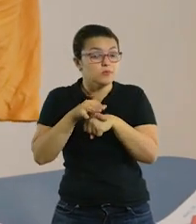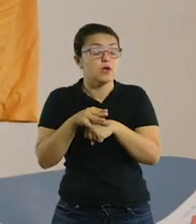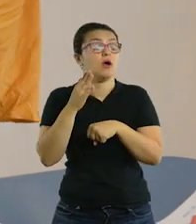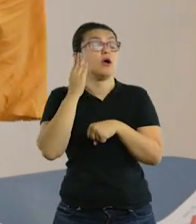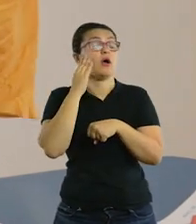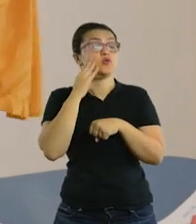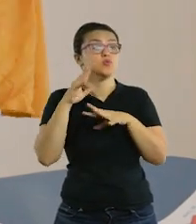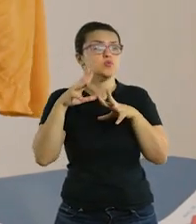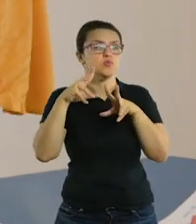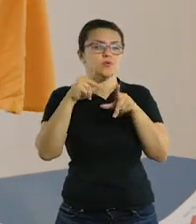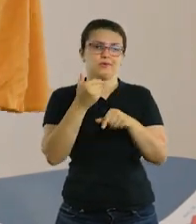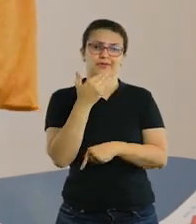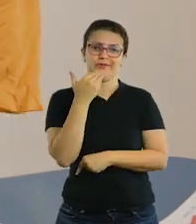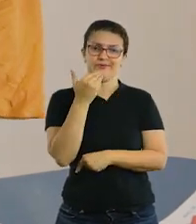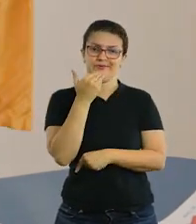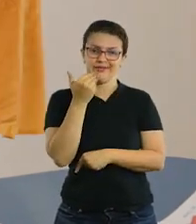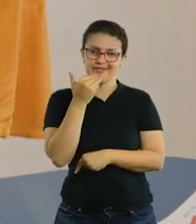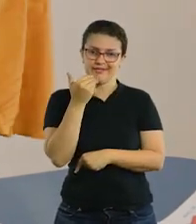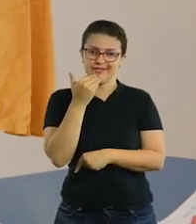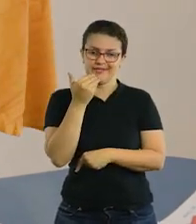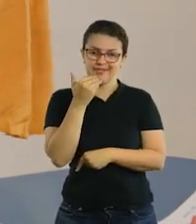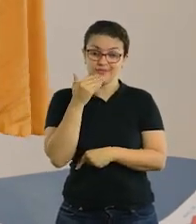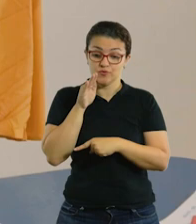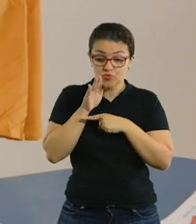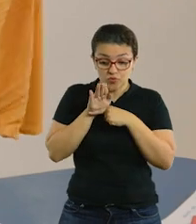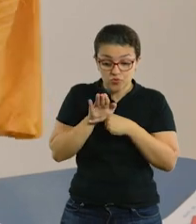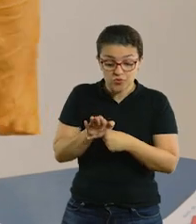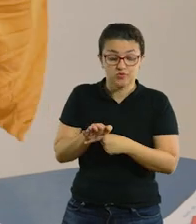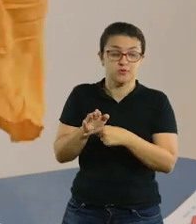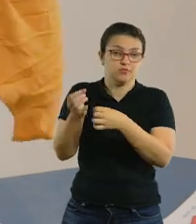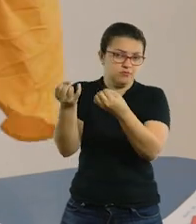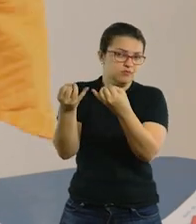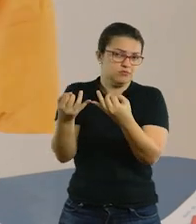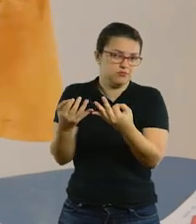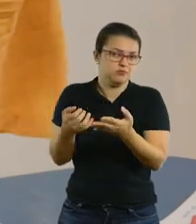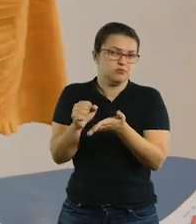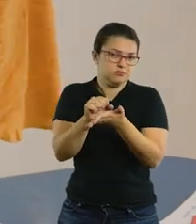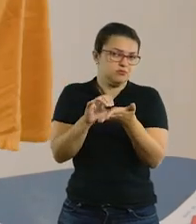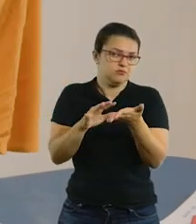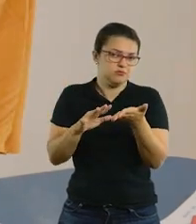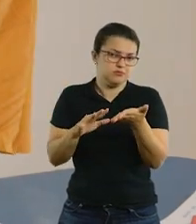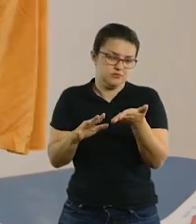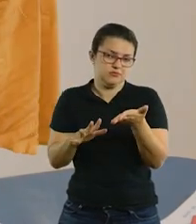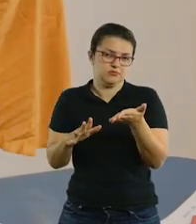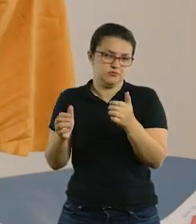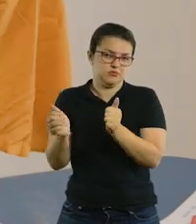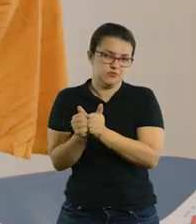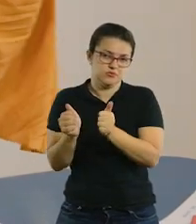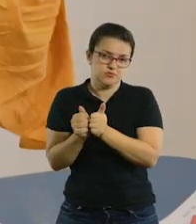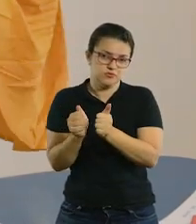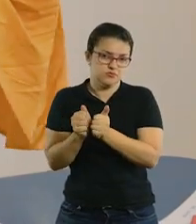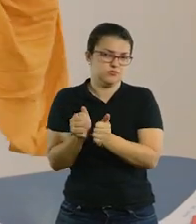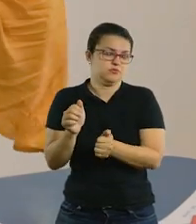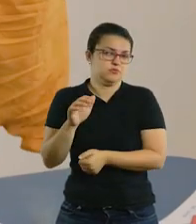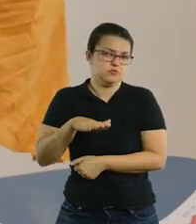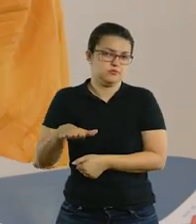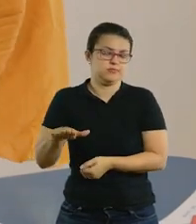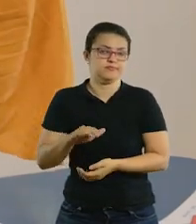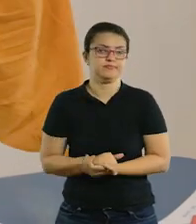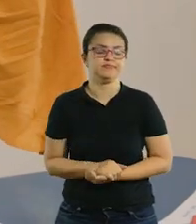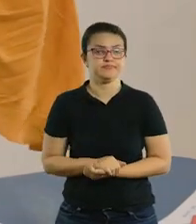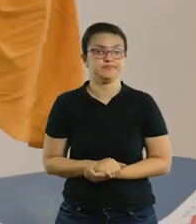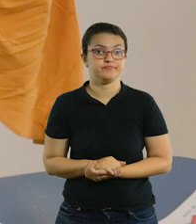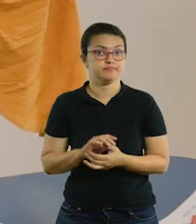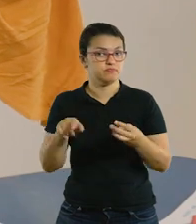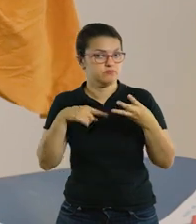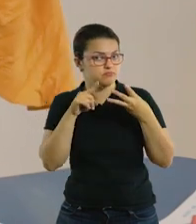do todo, fica mais fácil você conseguir providenciar as suas ações aí para trabalhar com a nossa criança.